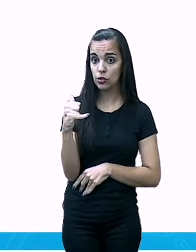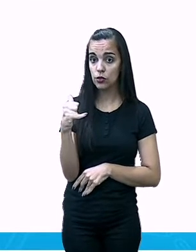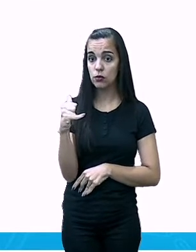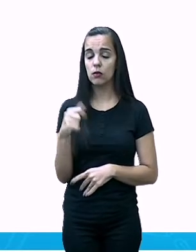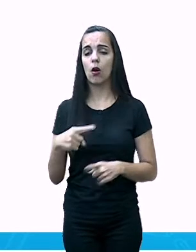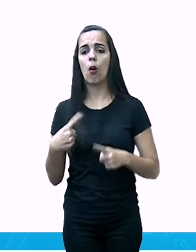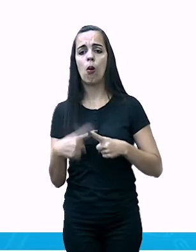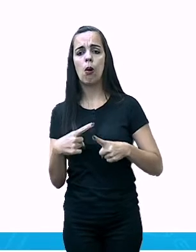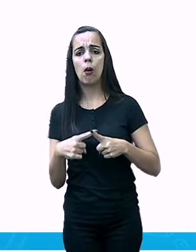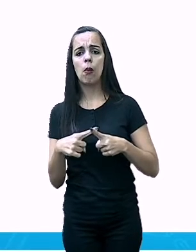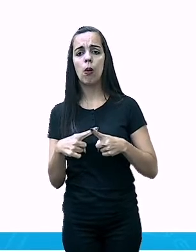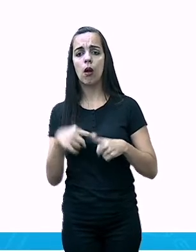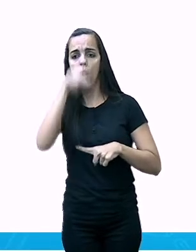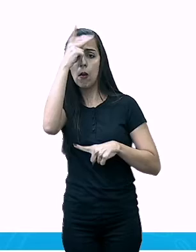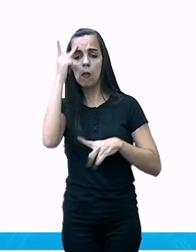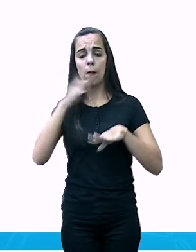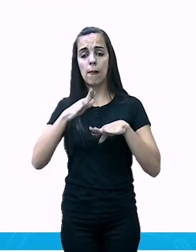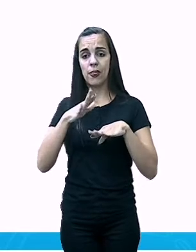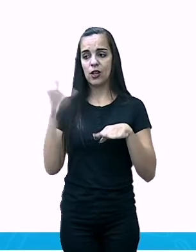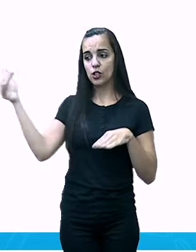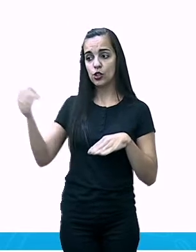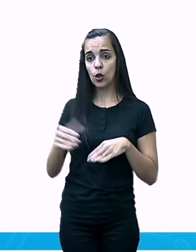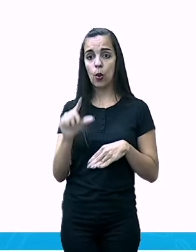Ok? Isso pode acontecer.